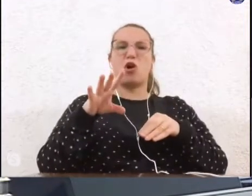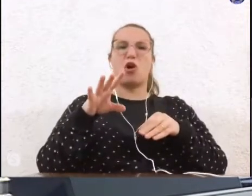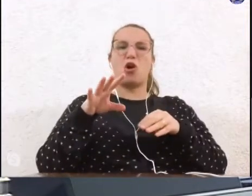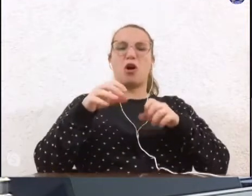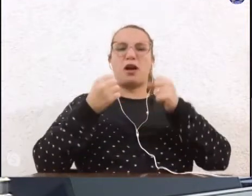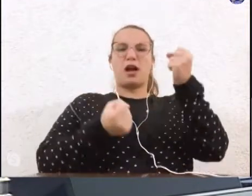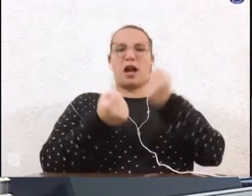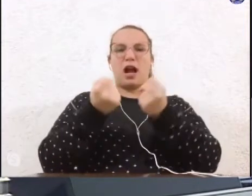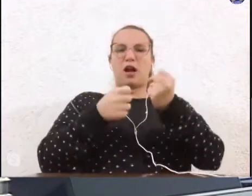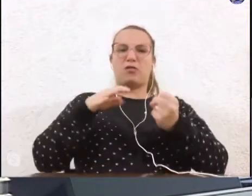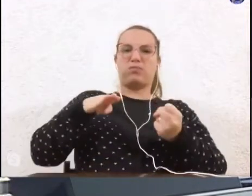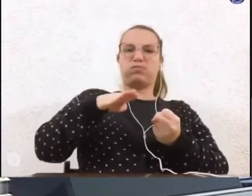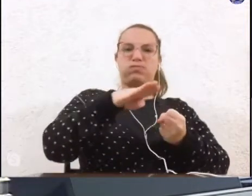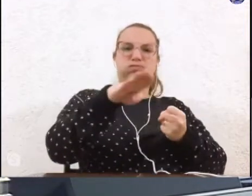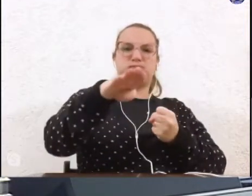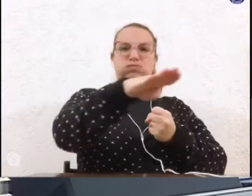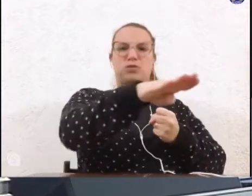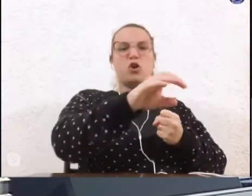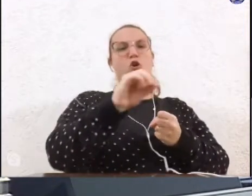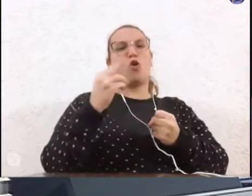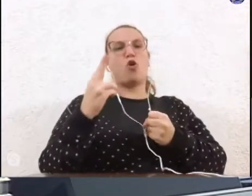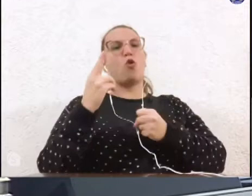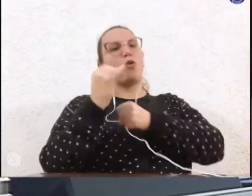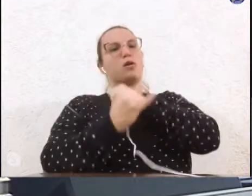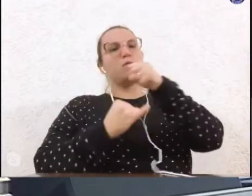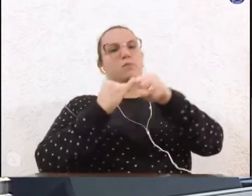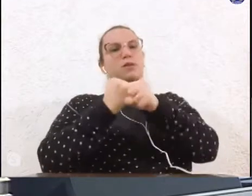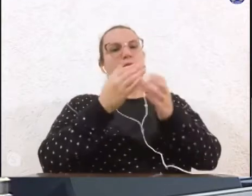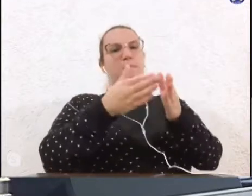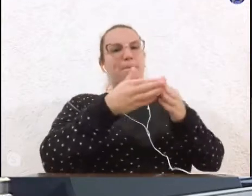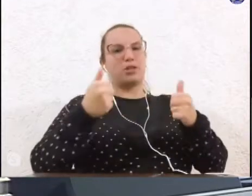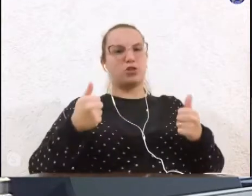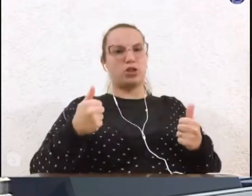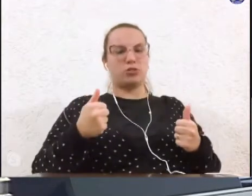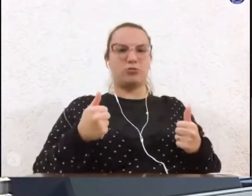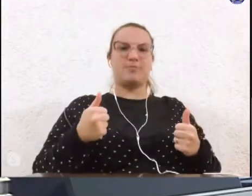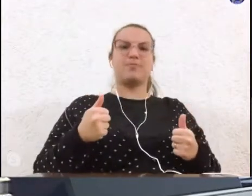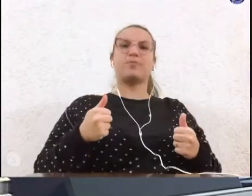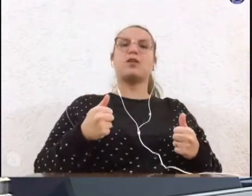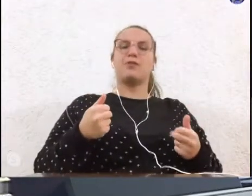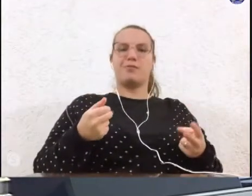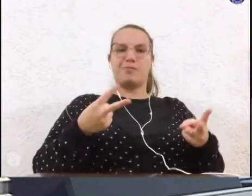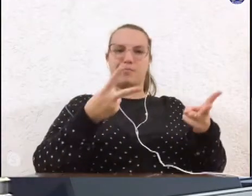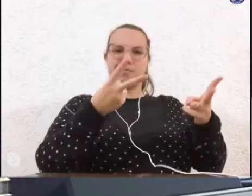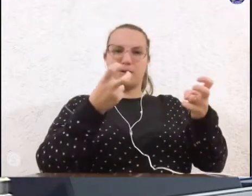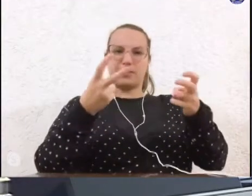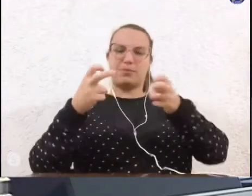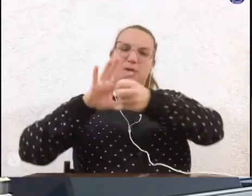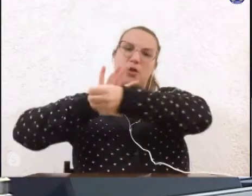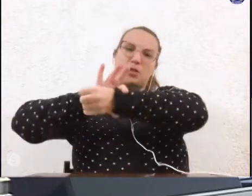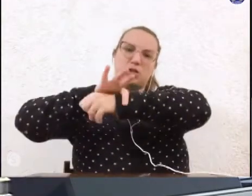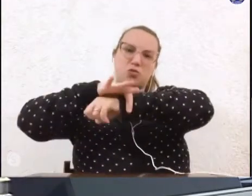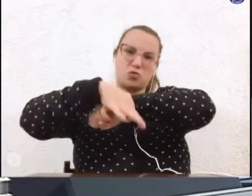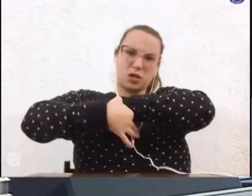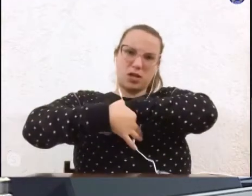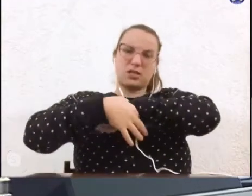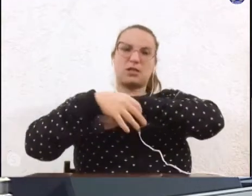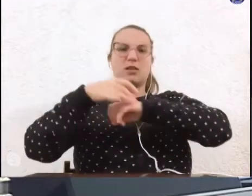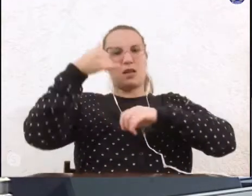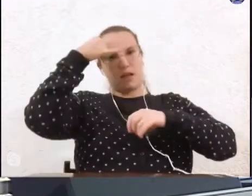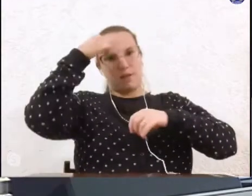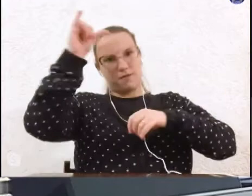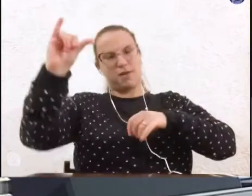ou pedidos por aplicativos, observadas as medidas de segurança e prevenção ao